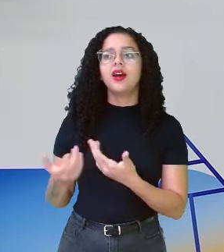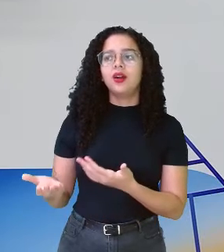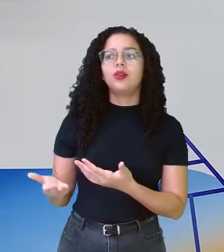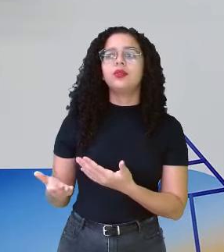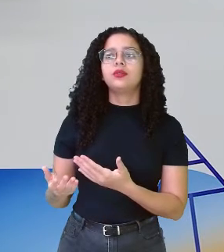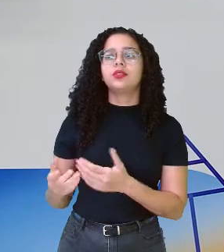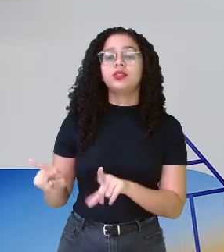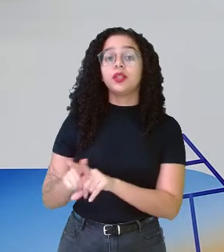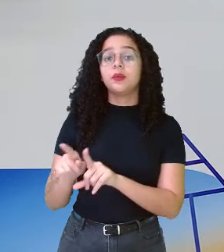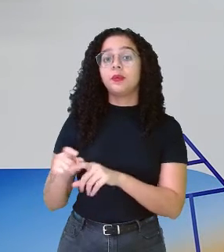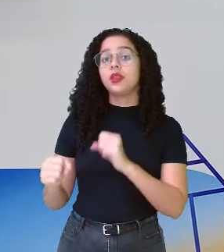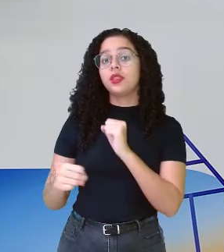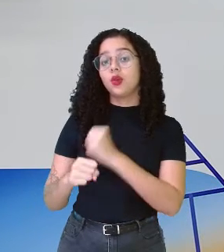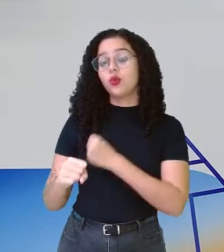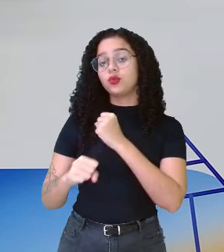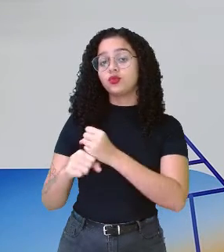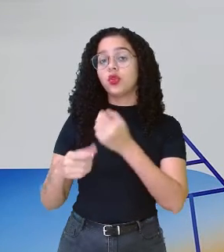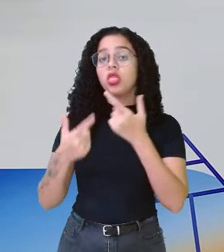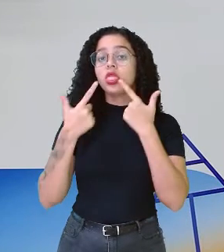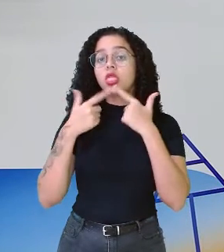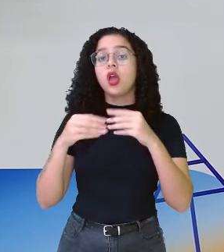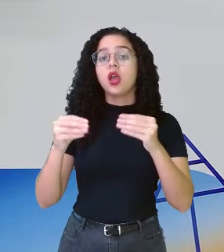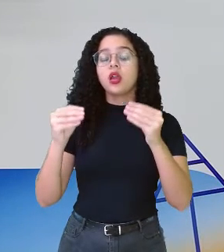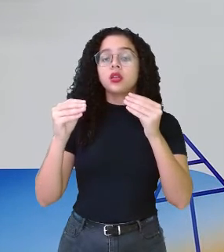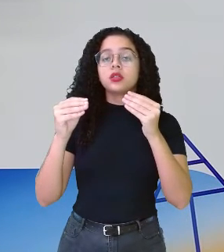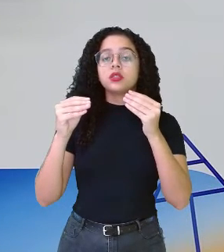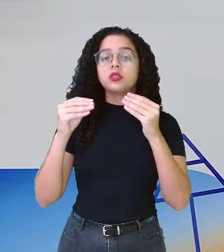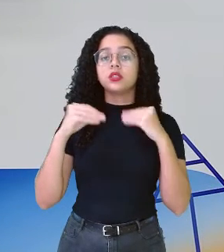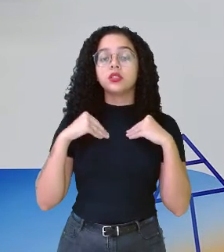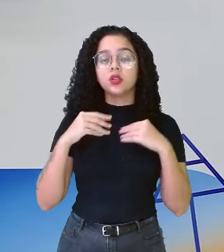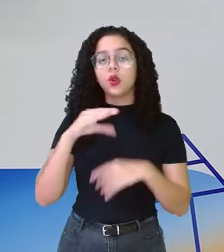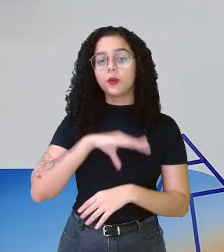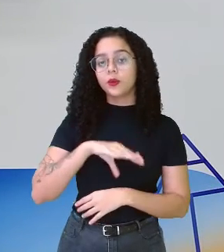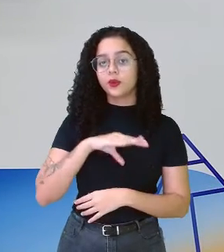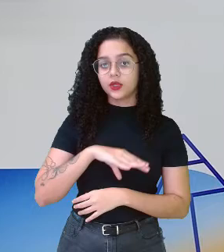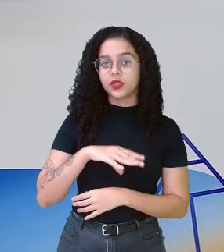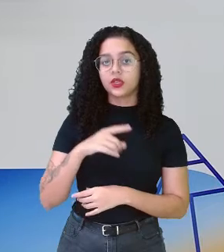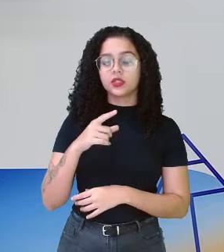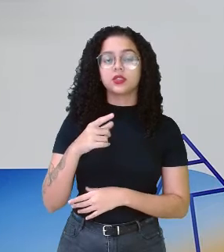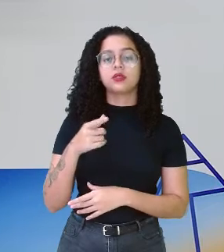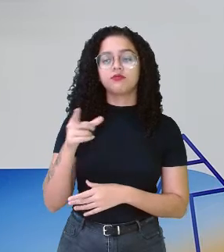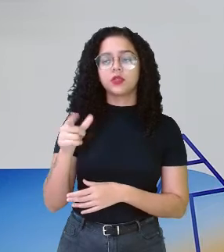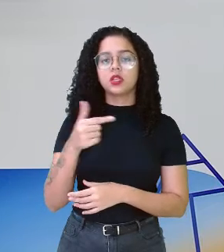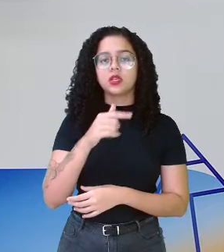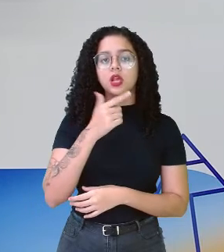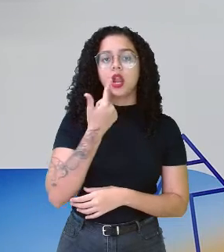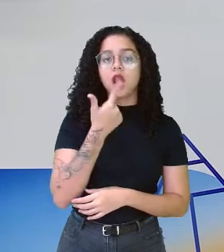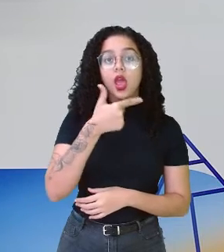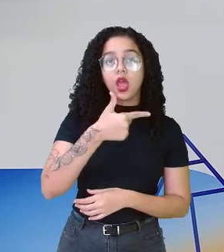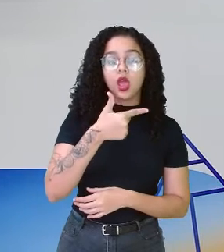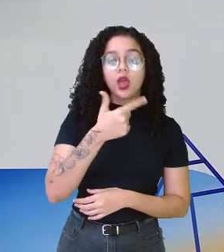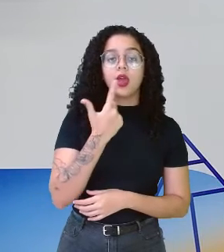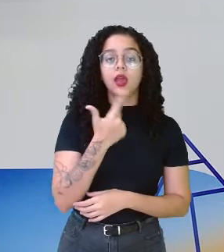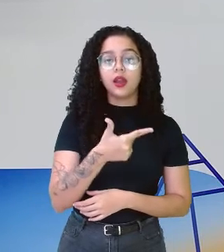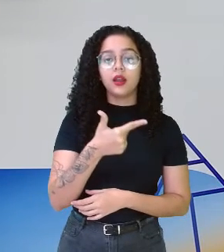construção da aquisição da língua portuguesa como segunda língua para esse estudante. E aí,